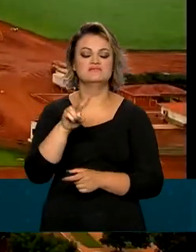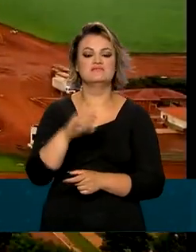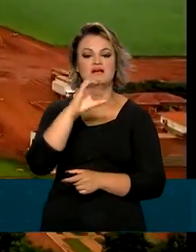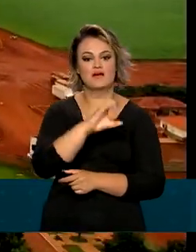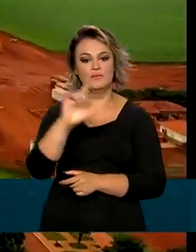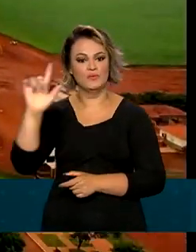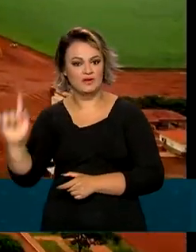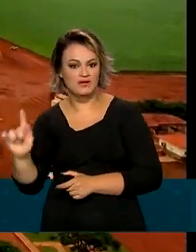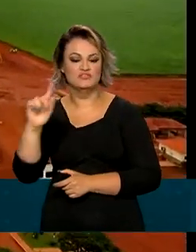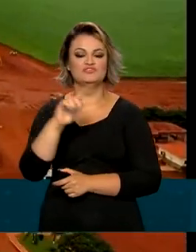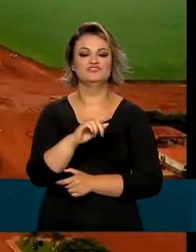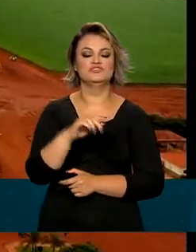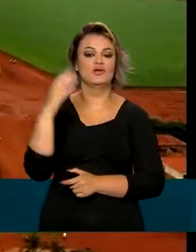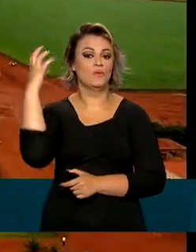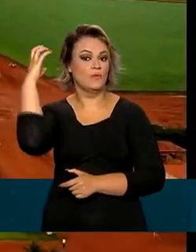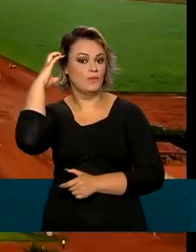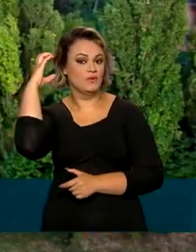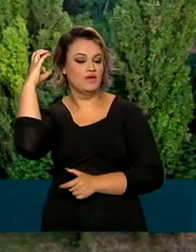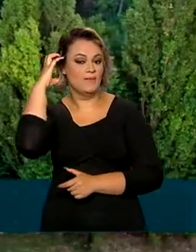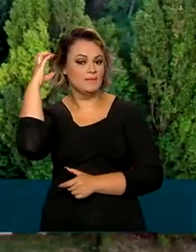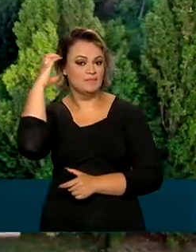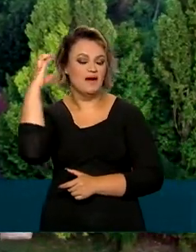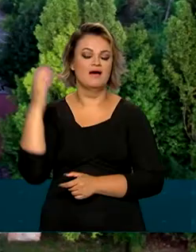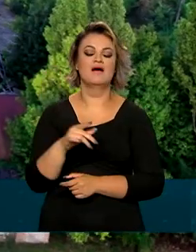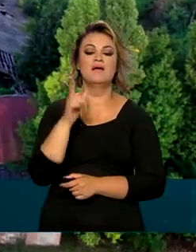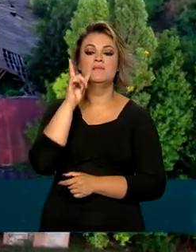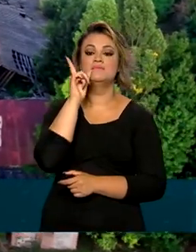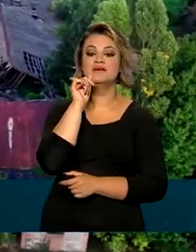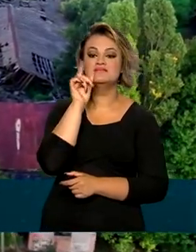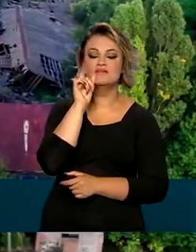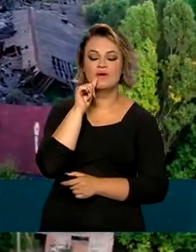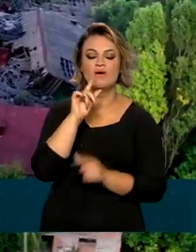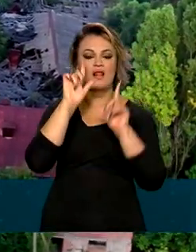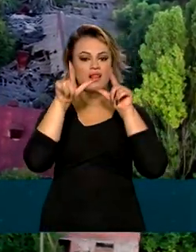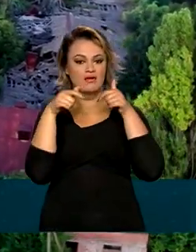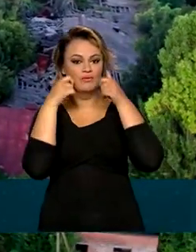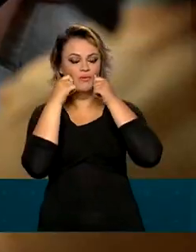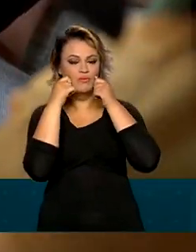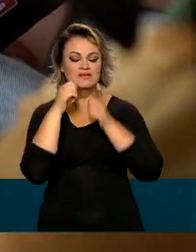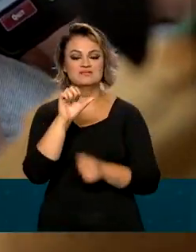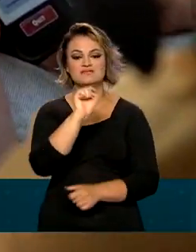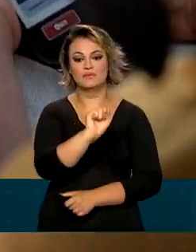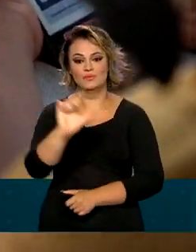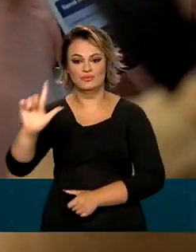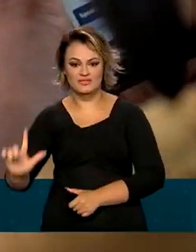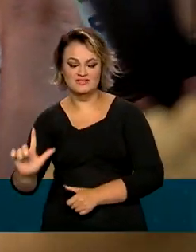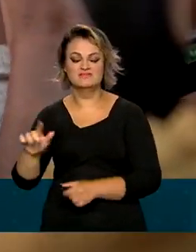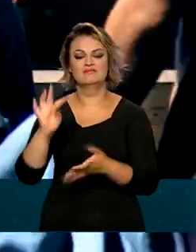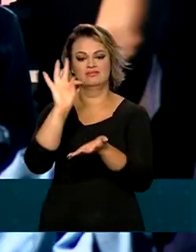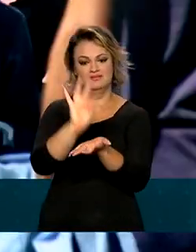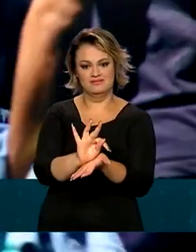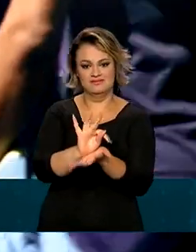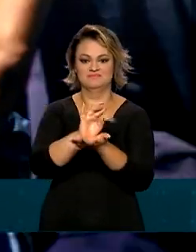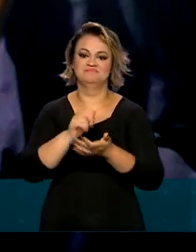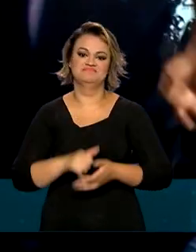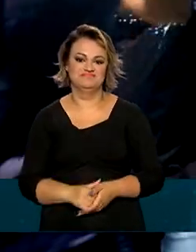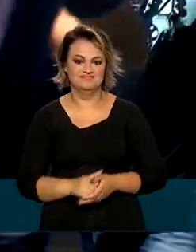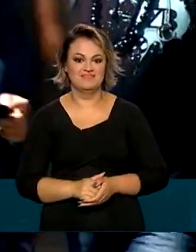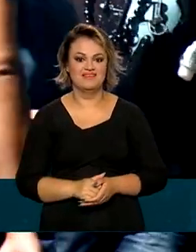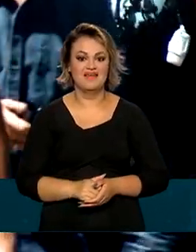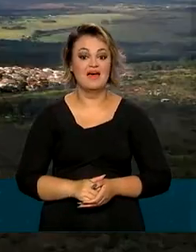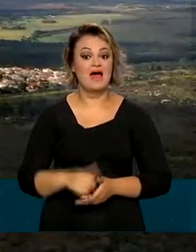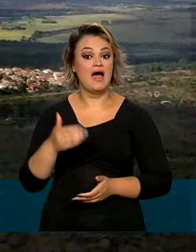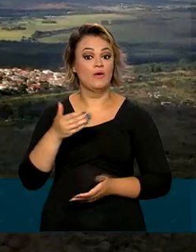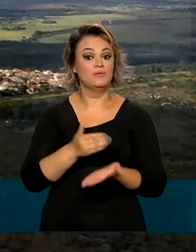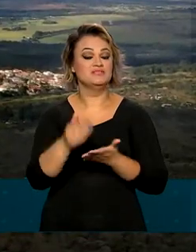Grande, Mato Grosso do Sul, Cuiabá, Mato Grosso, Maceió, em Alagoas, São Luís do Maranhão e Teresina, no Piauí. A partir